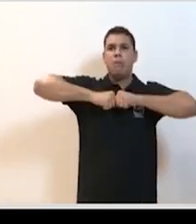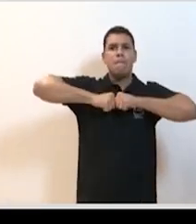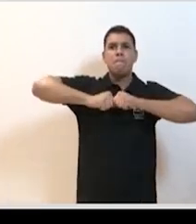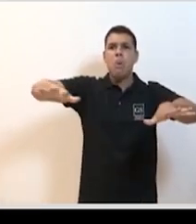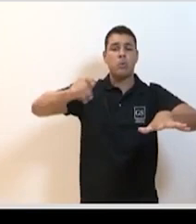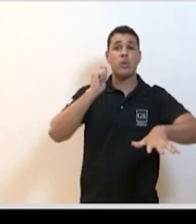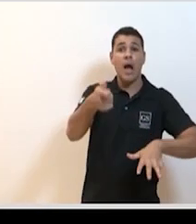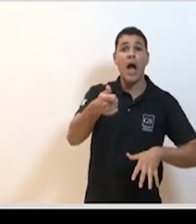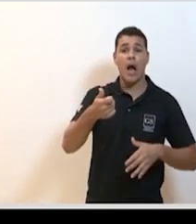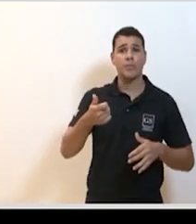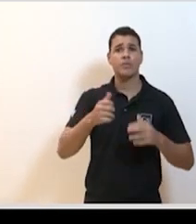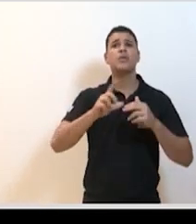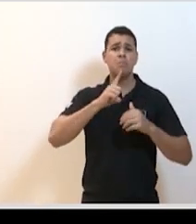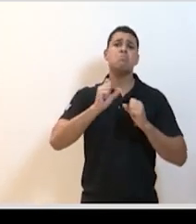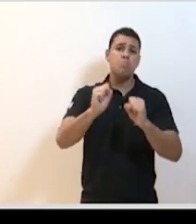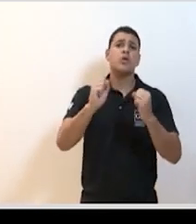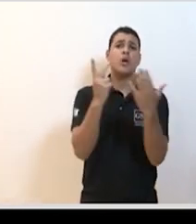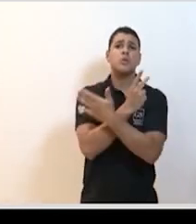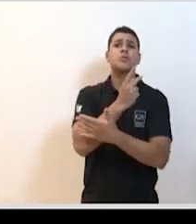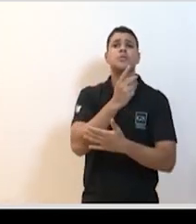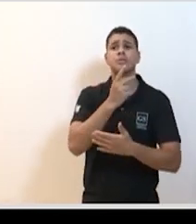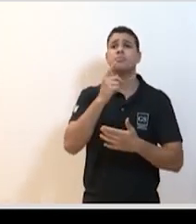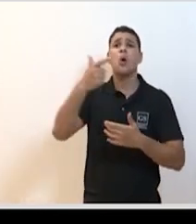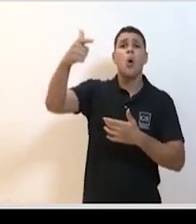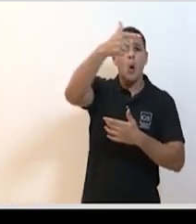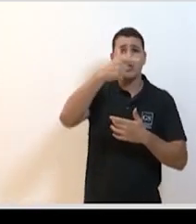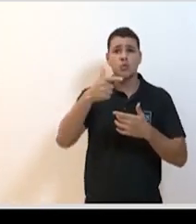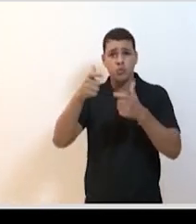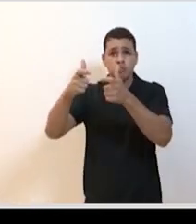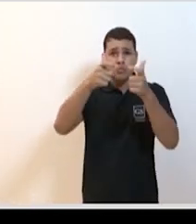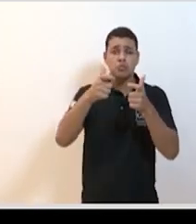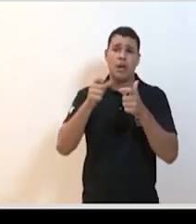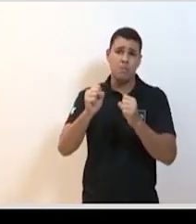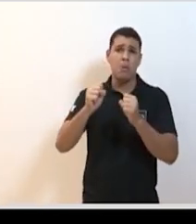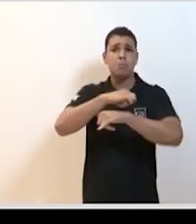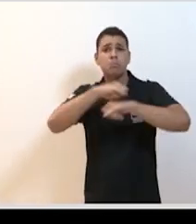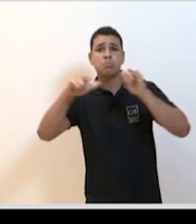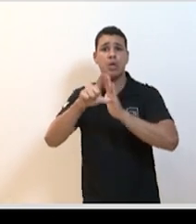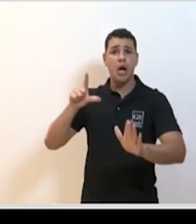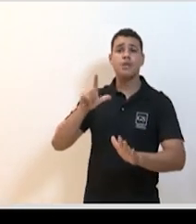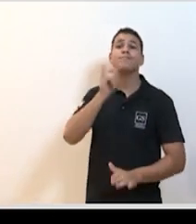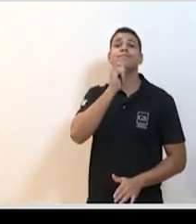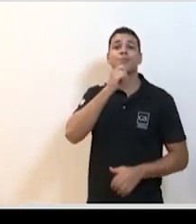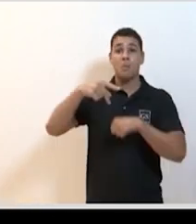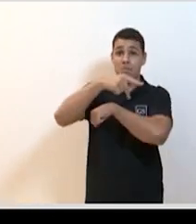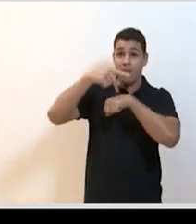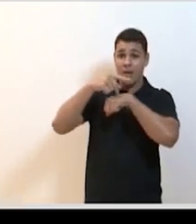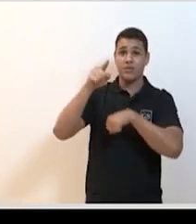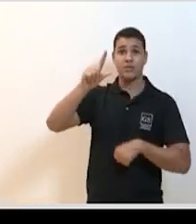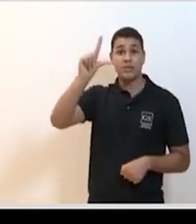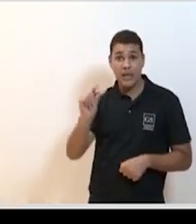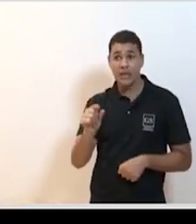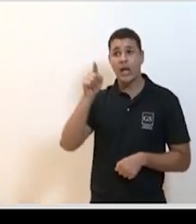um pouco maior inicialmente. É possível que em outros lugares, na Itália, com certeza, isso aconteceu. Houve um atraso, o prefeito de Milão, inclusive,